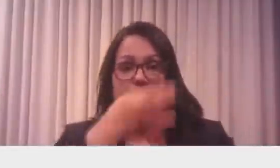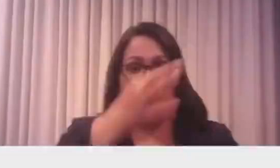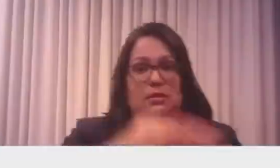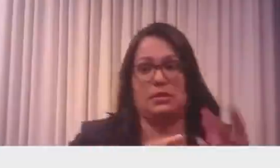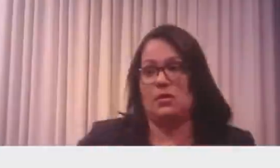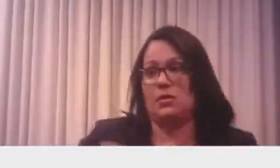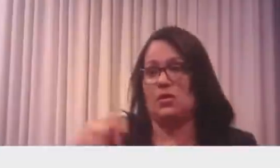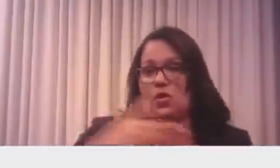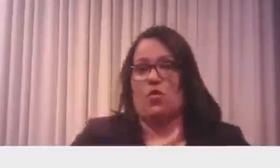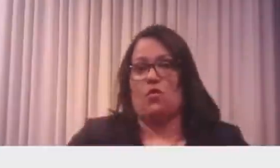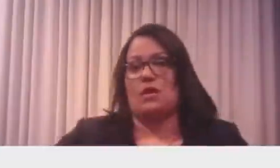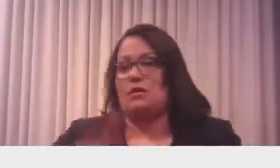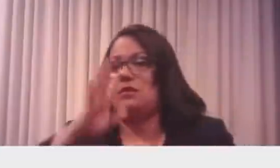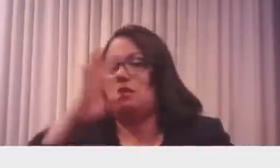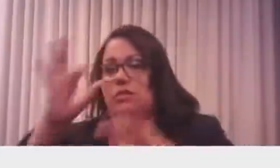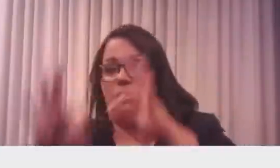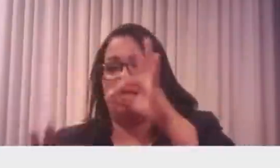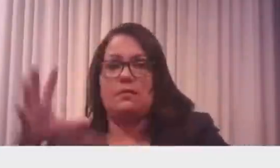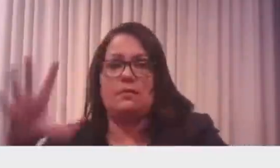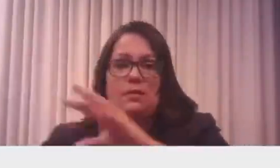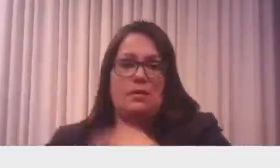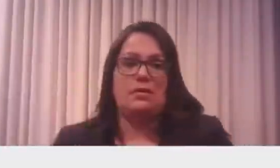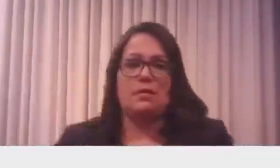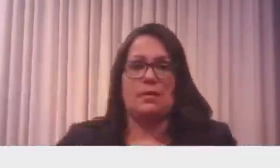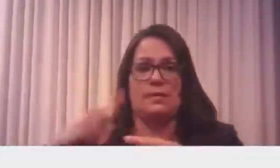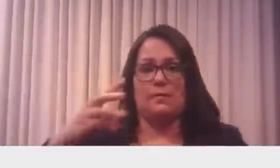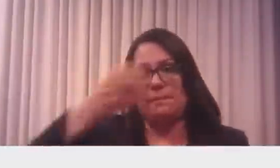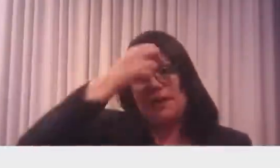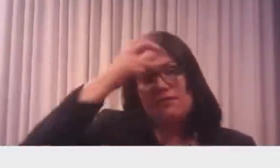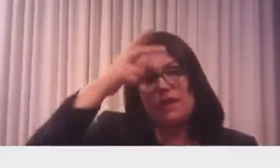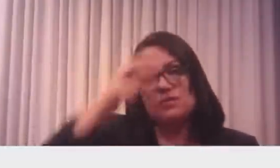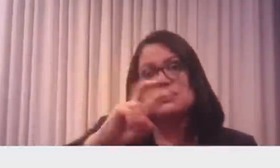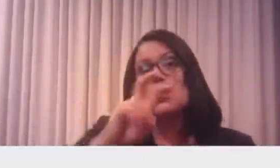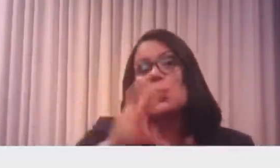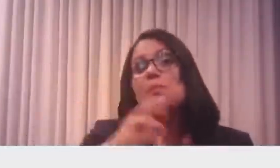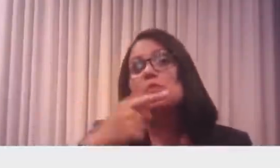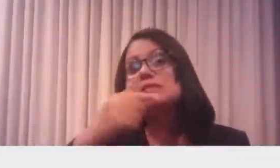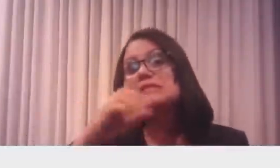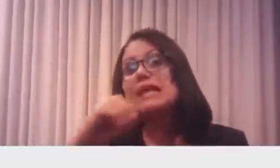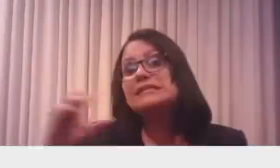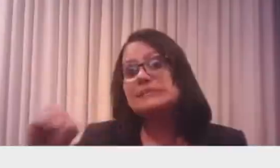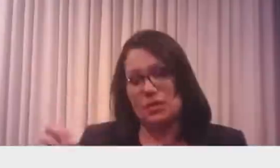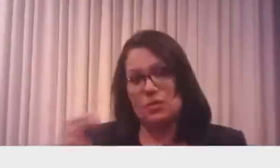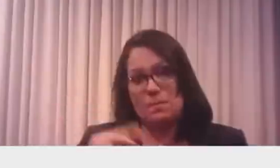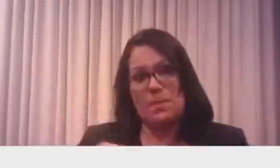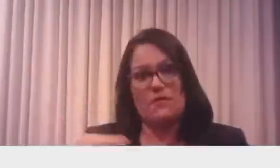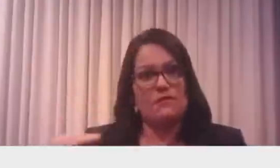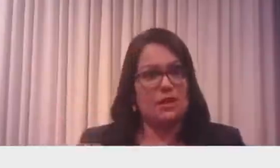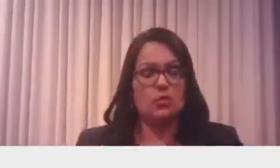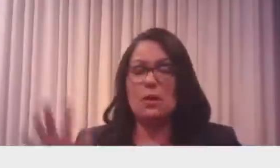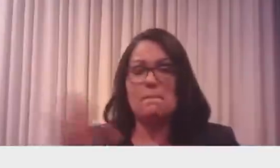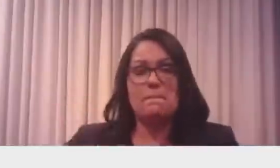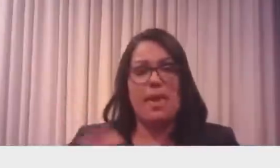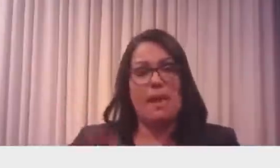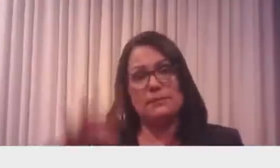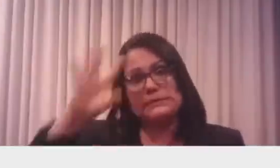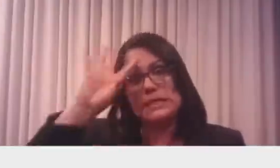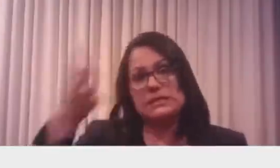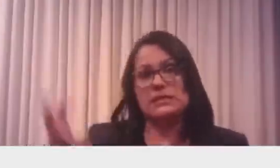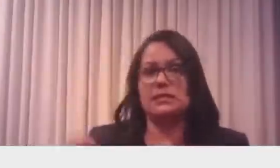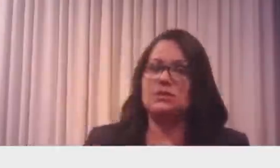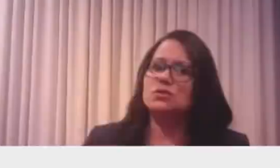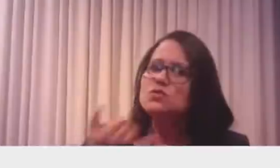todo o respeito. Nós estamos mais ou menos 5.700 prefeitos no Brasil. Pô, tem prefeitura que não tem condições de fazer uma boa